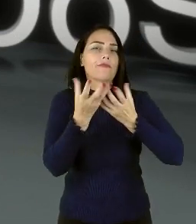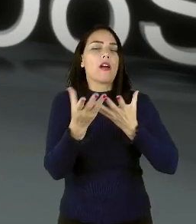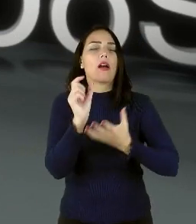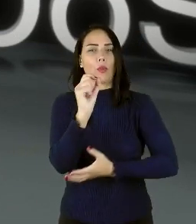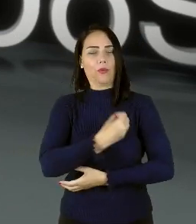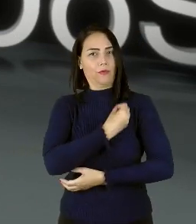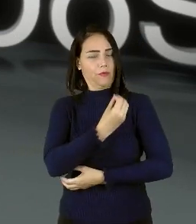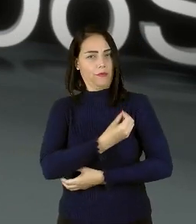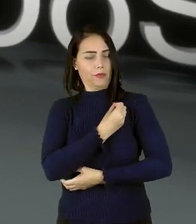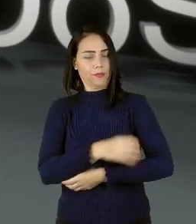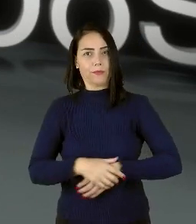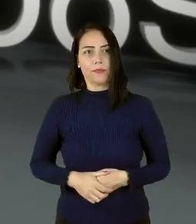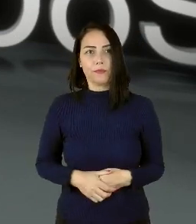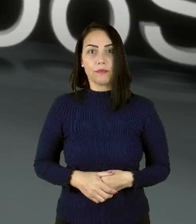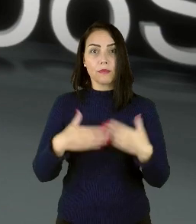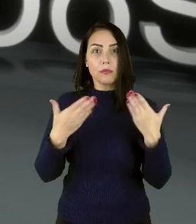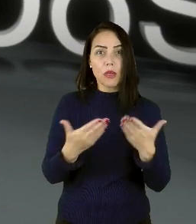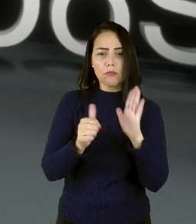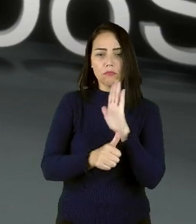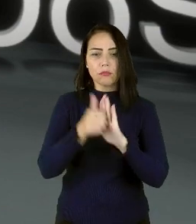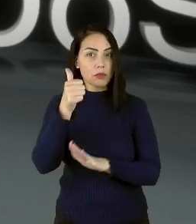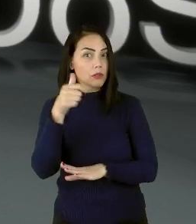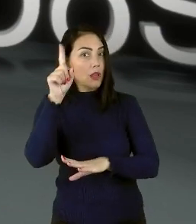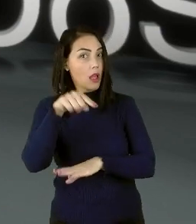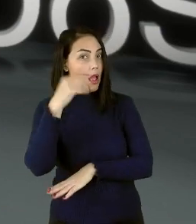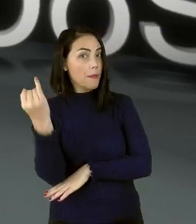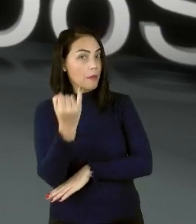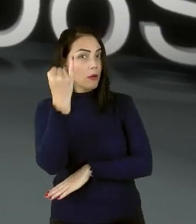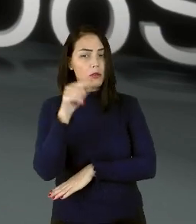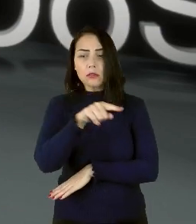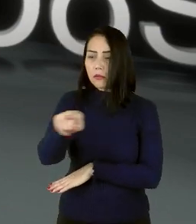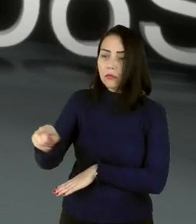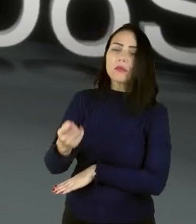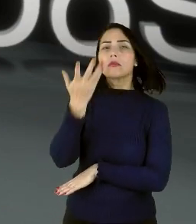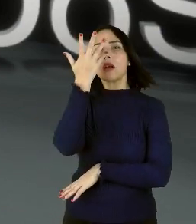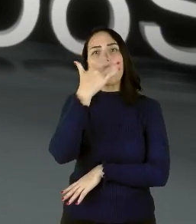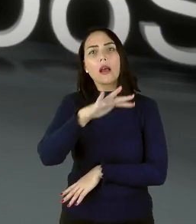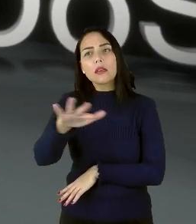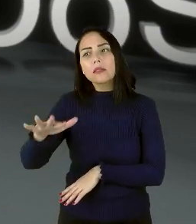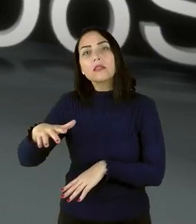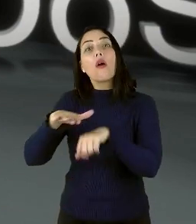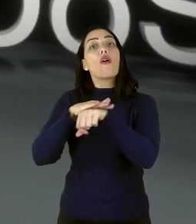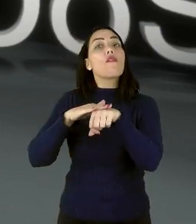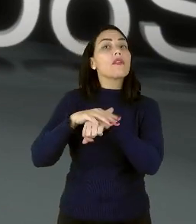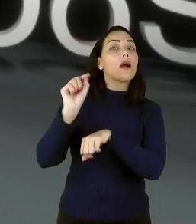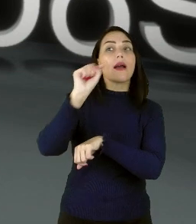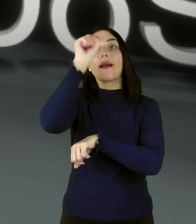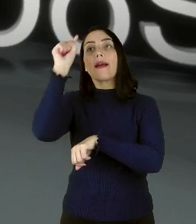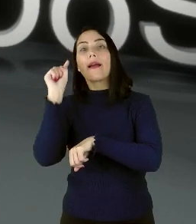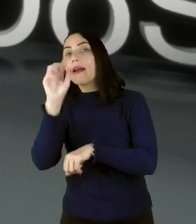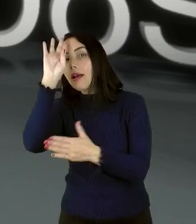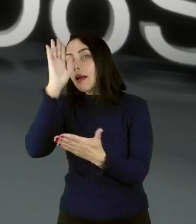que viveram. Em primeiro lugar, era importante para elas ter com quem conversar, em quem confiar.